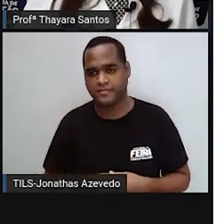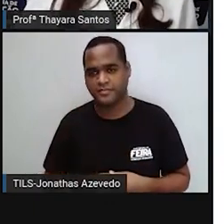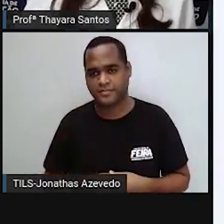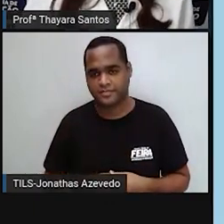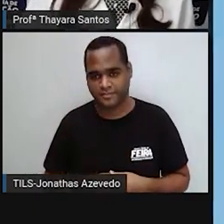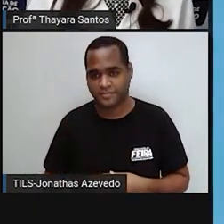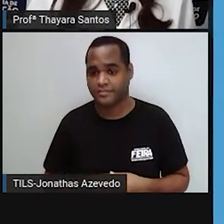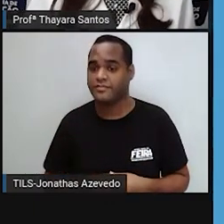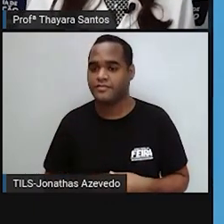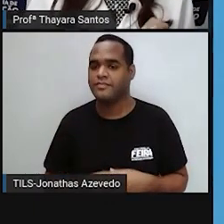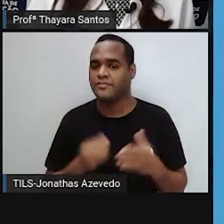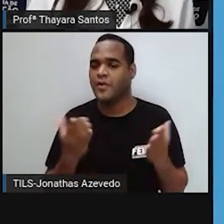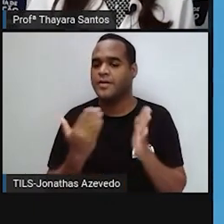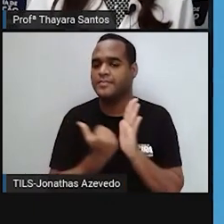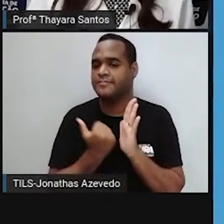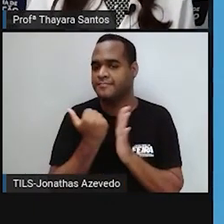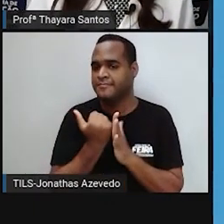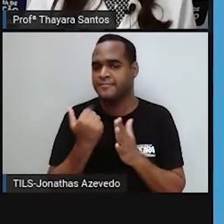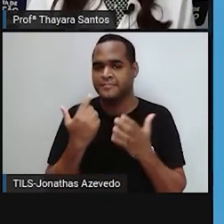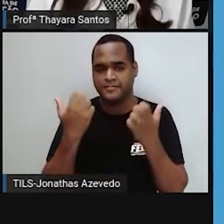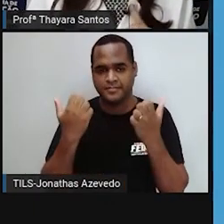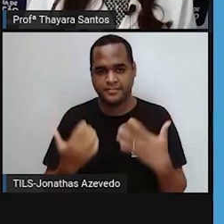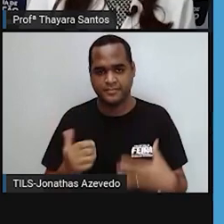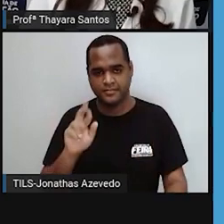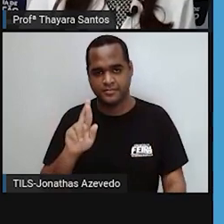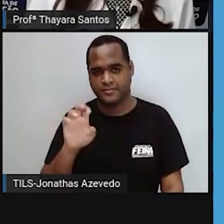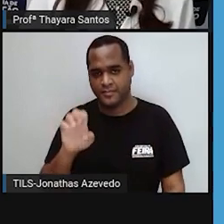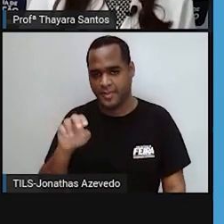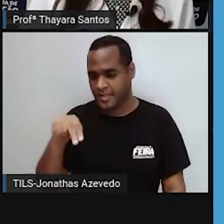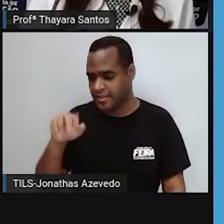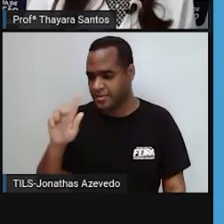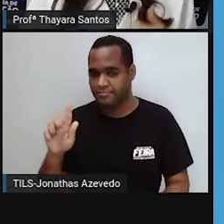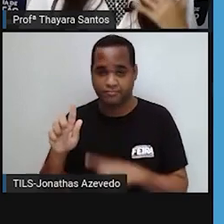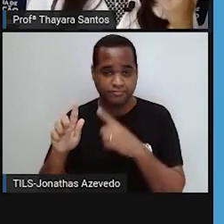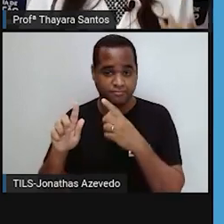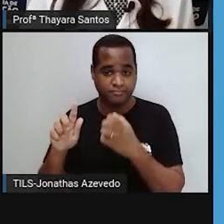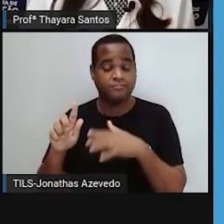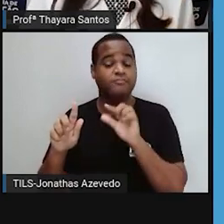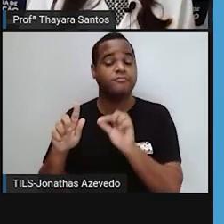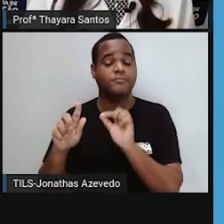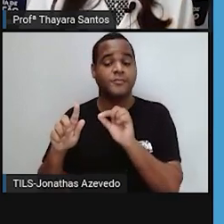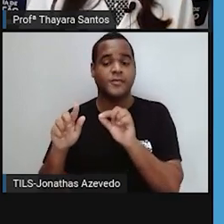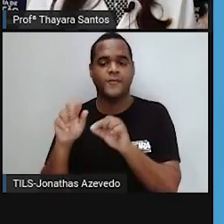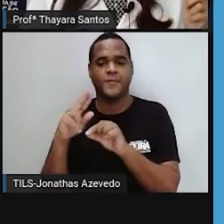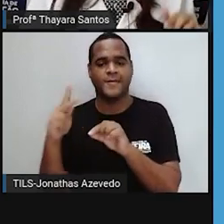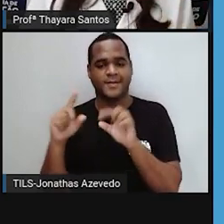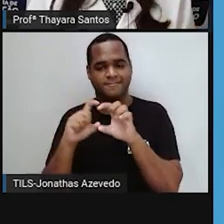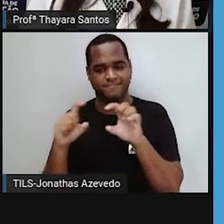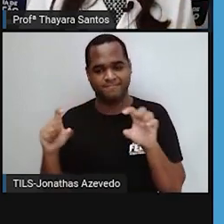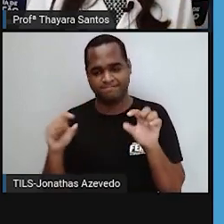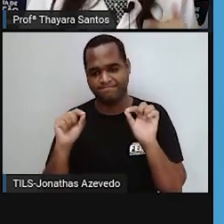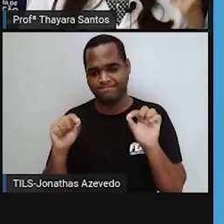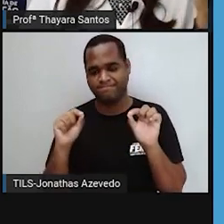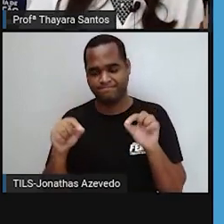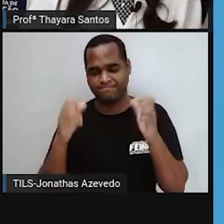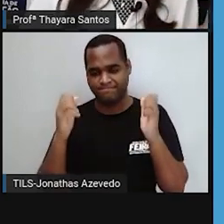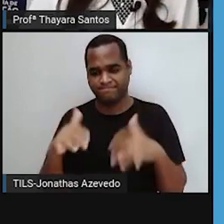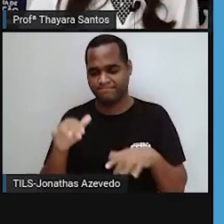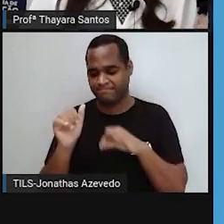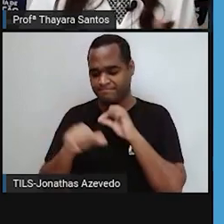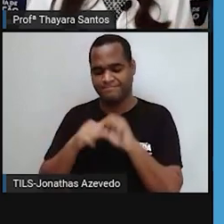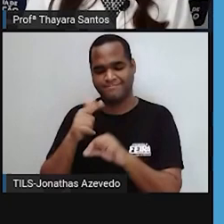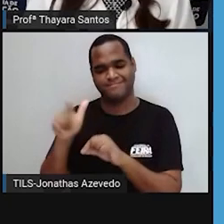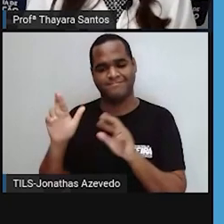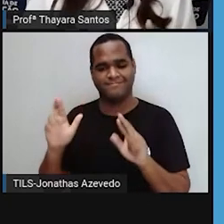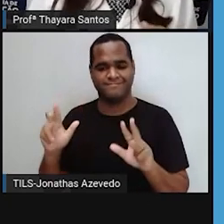Agora a gente vai falar sobre o retículo endoplasmático não granuloso. Por que ele tem esse nome? Justamente porque é o contrário do